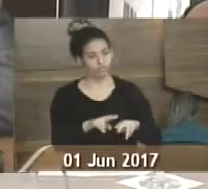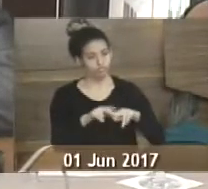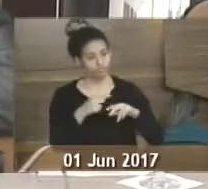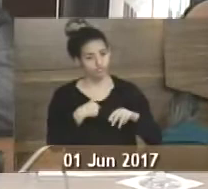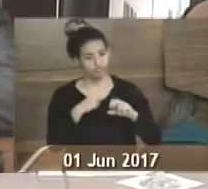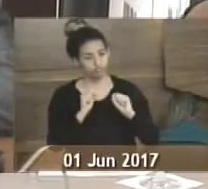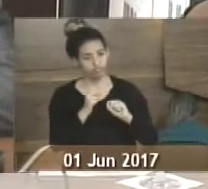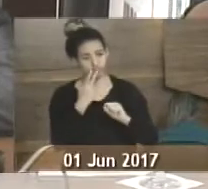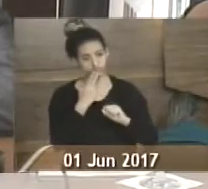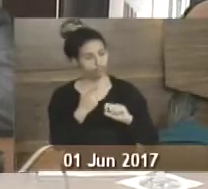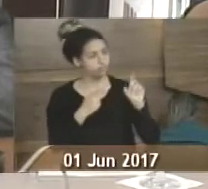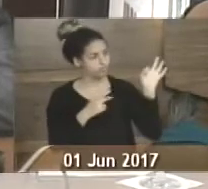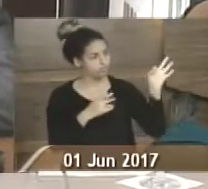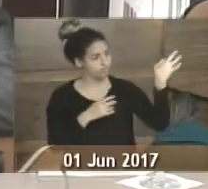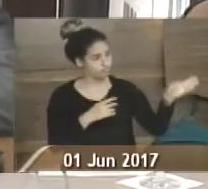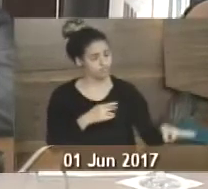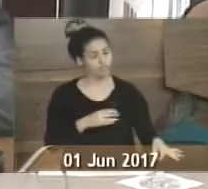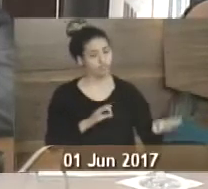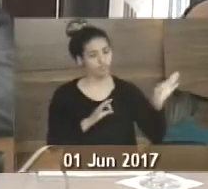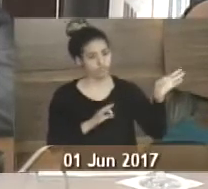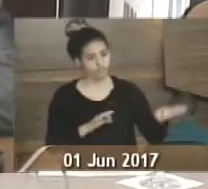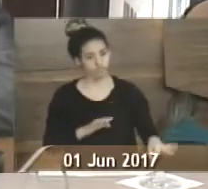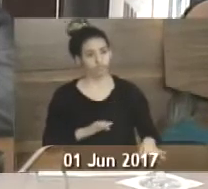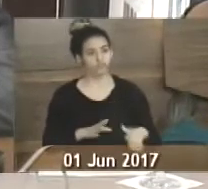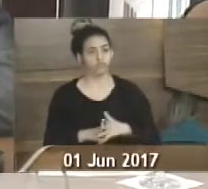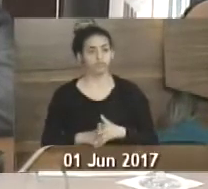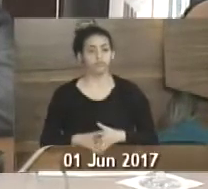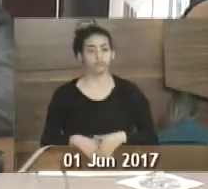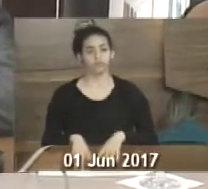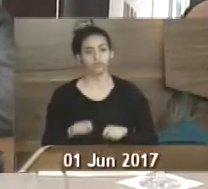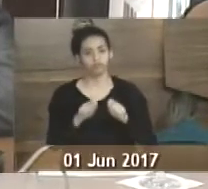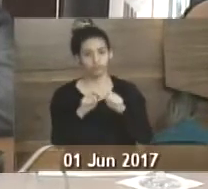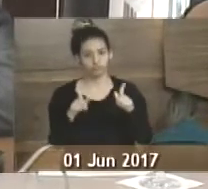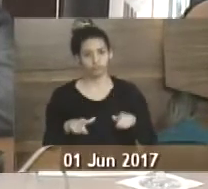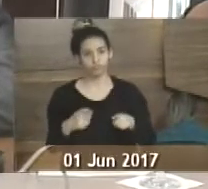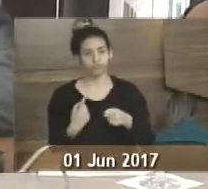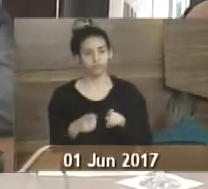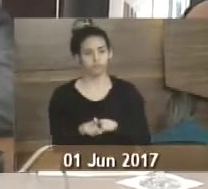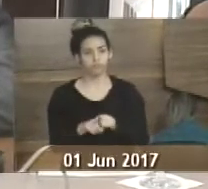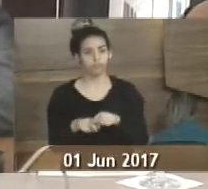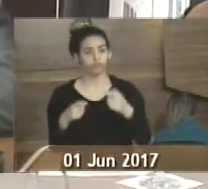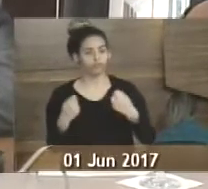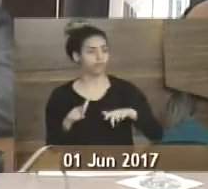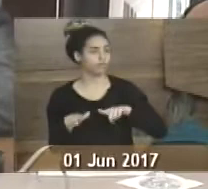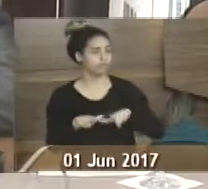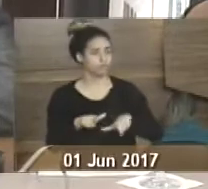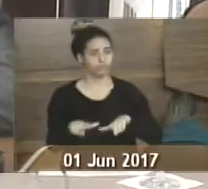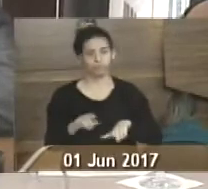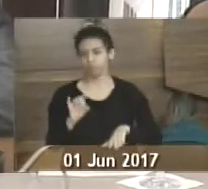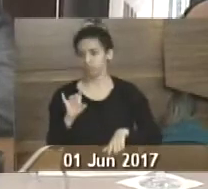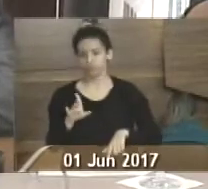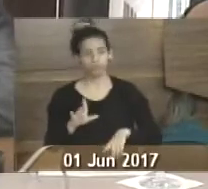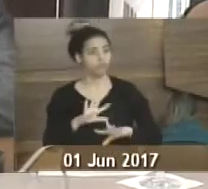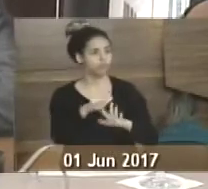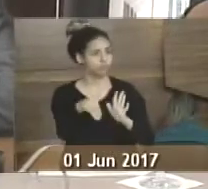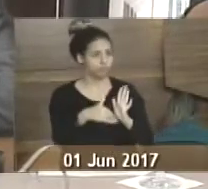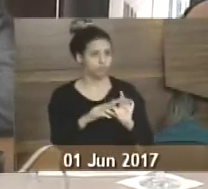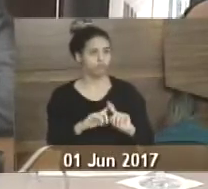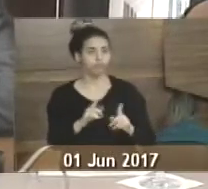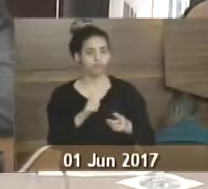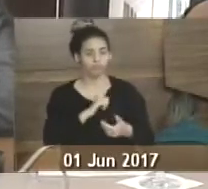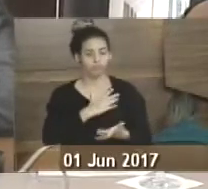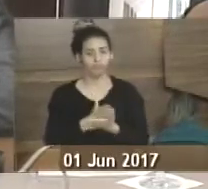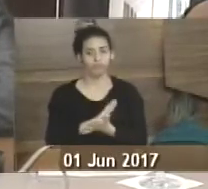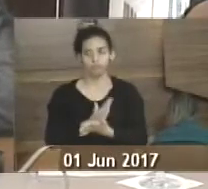vereadora. Você está certa e correta. O Sossonado também, público, tem que fazer a sua parte. Não é todos, não, mas tem